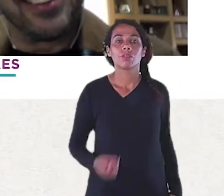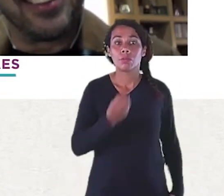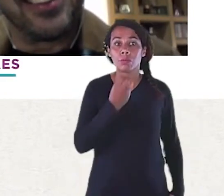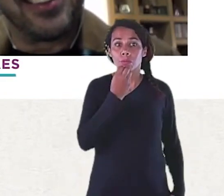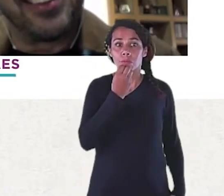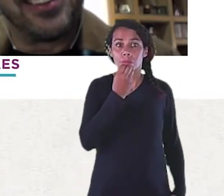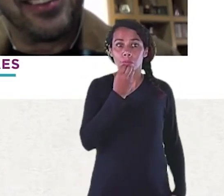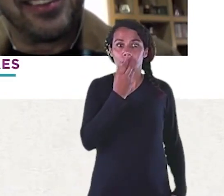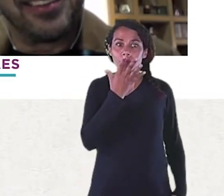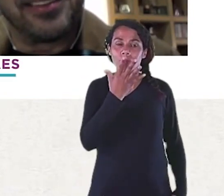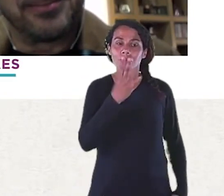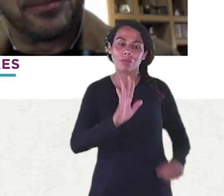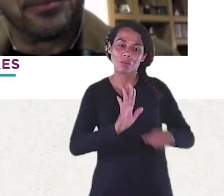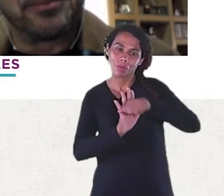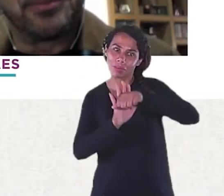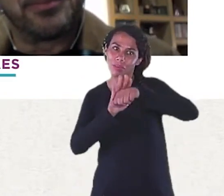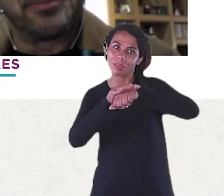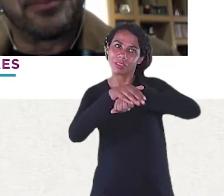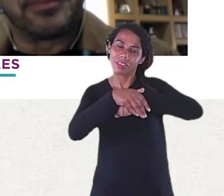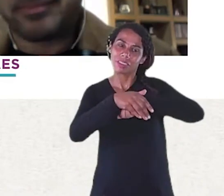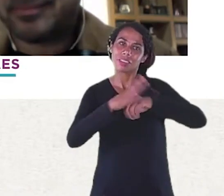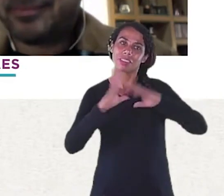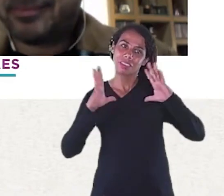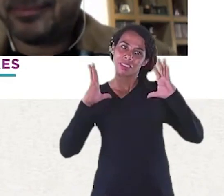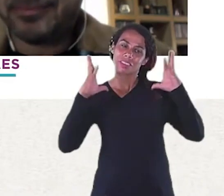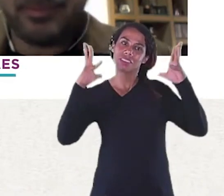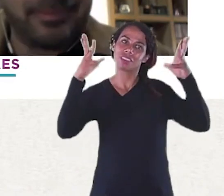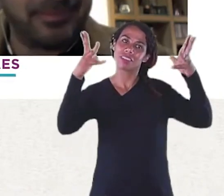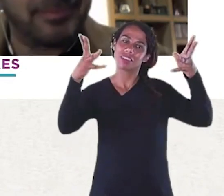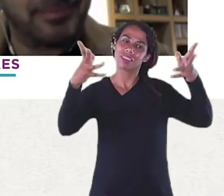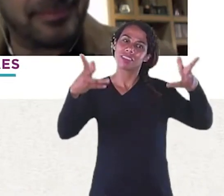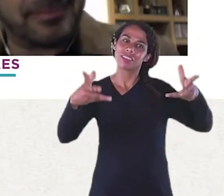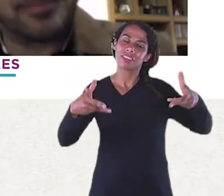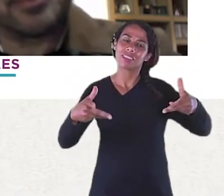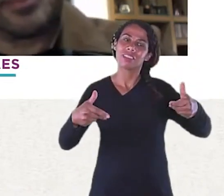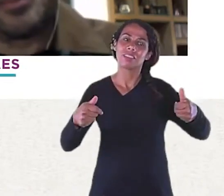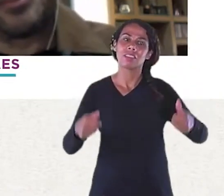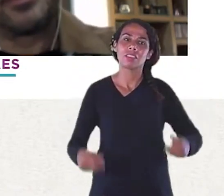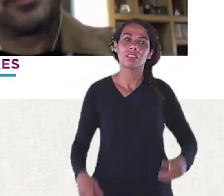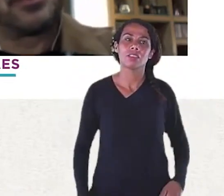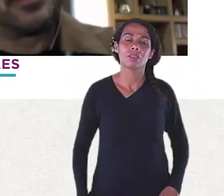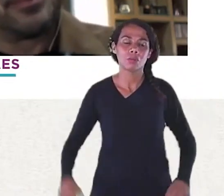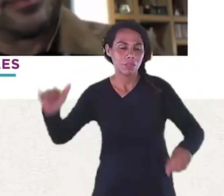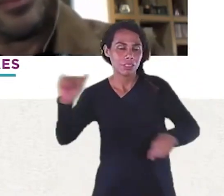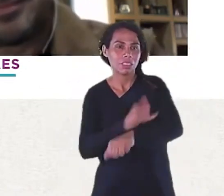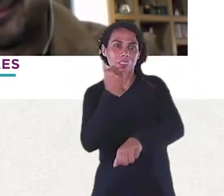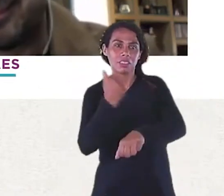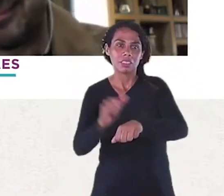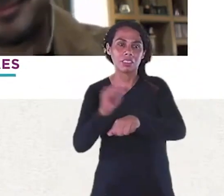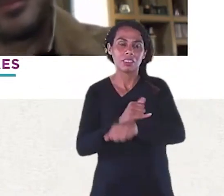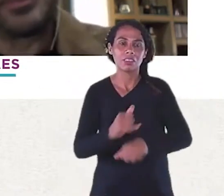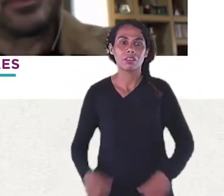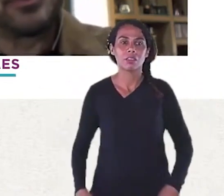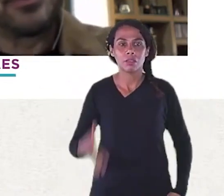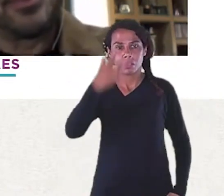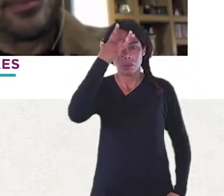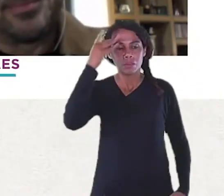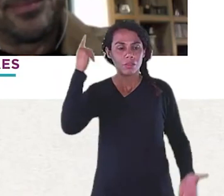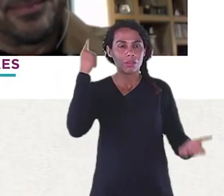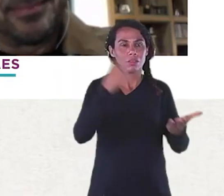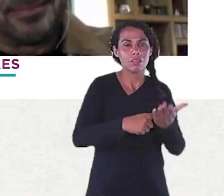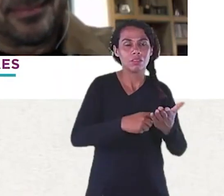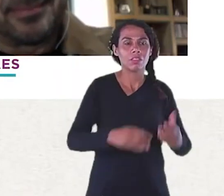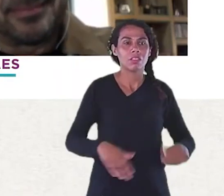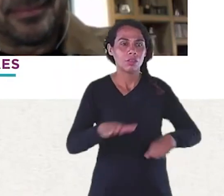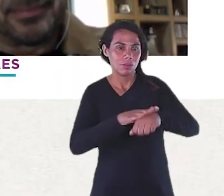Não consegui fazer do jeito que eu sempre faço, que é pegar o autor numa frase mal falada, mas eu estou com o meu